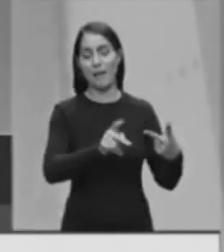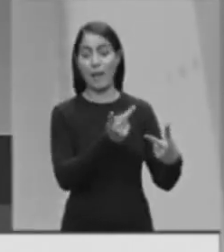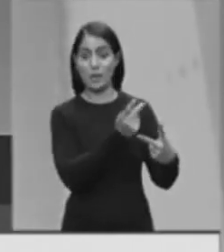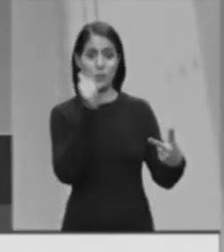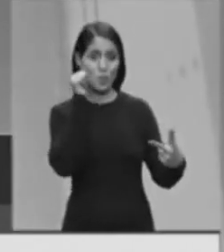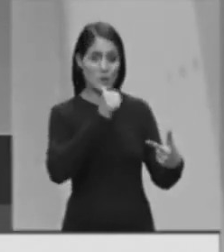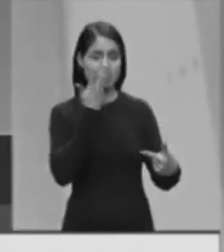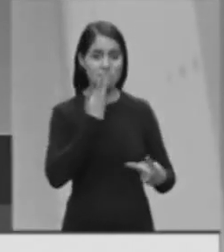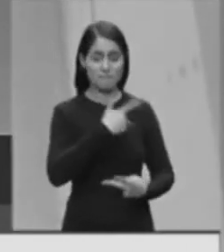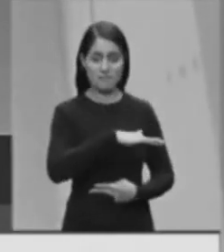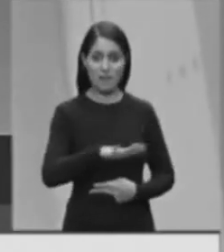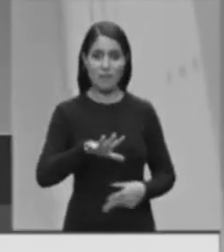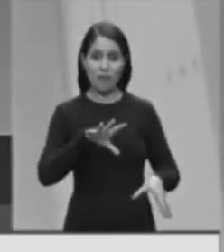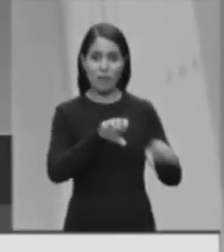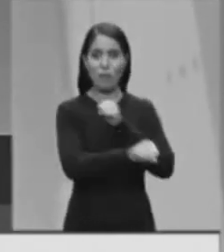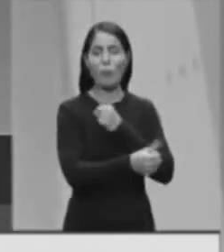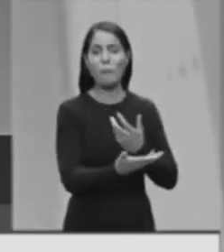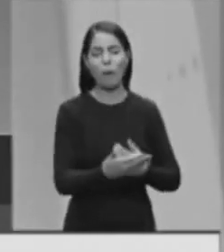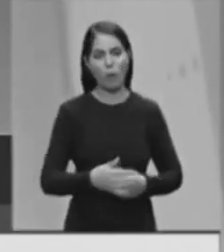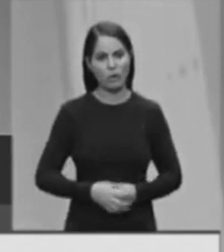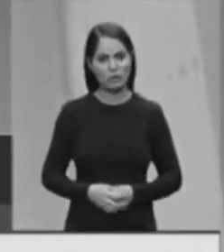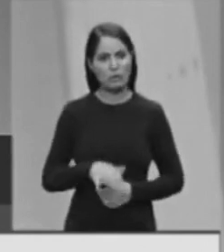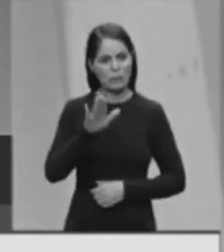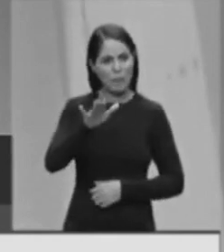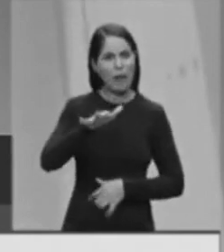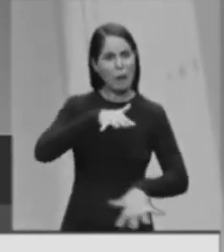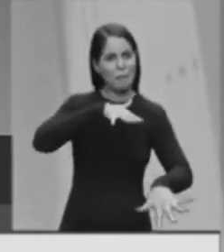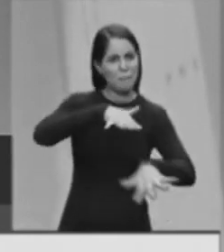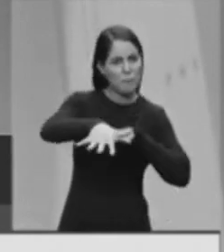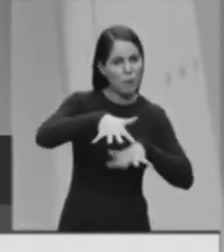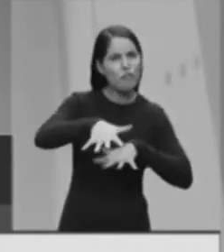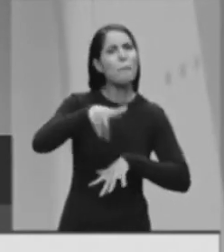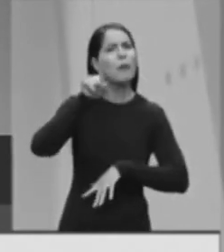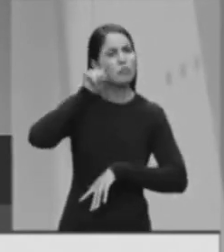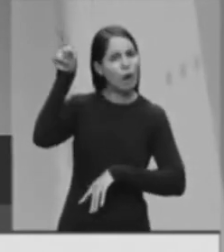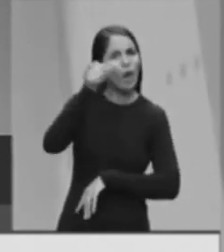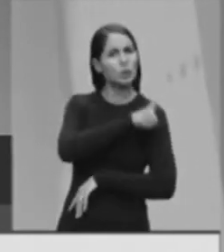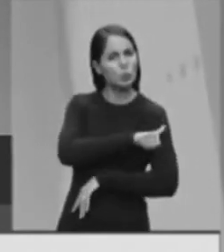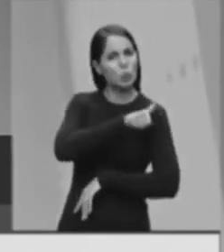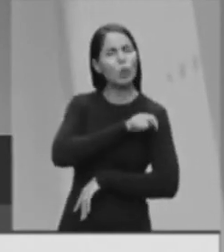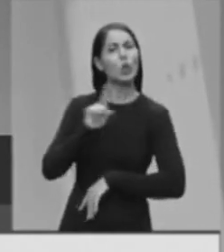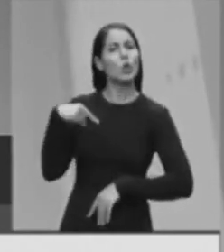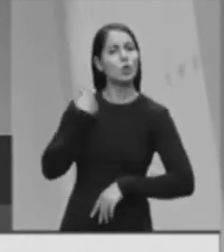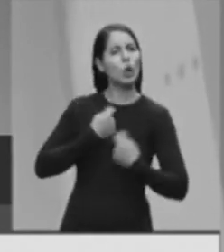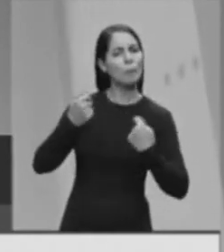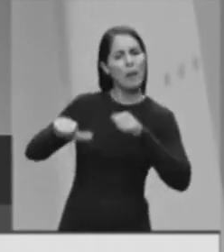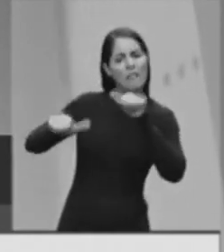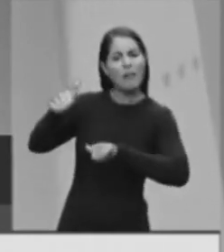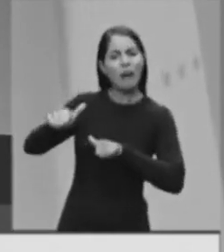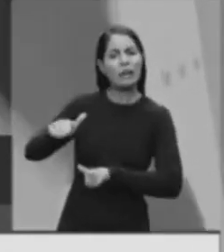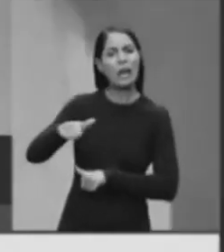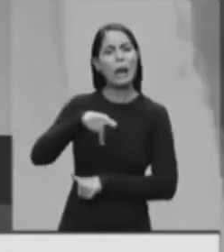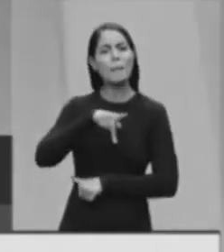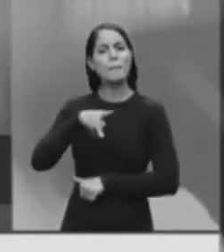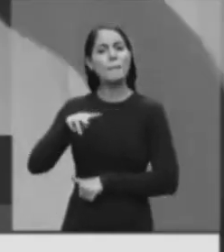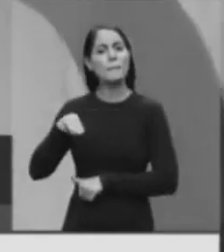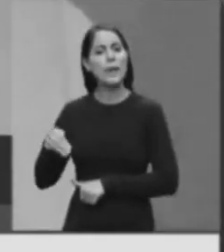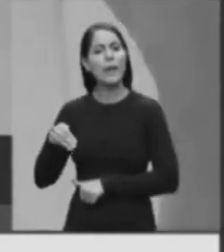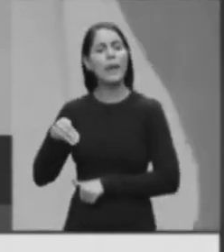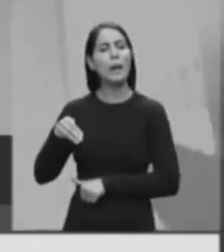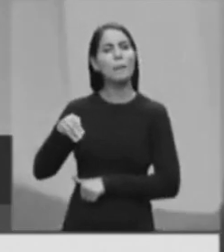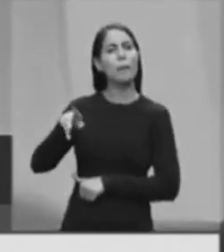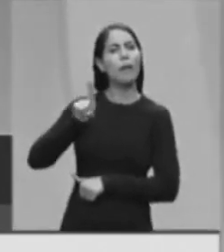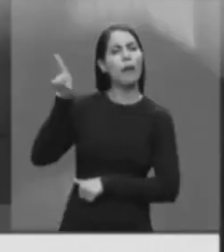aqui. Porque nós temos que avaliar a atuação da PM no Rio de Janeiro, nos casos de